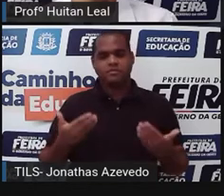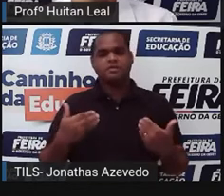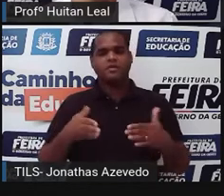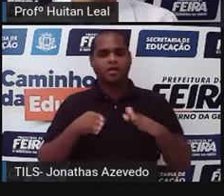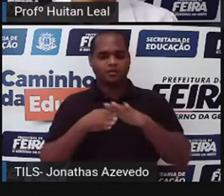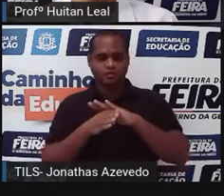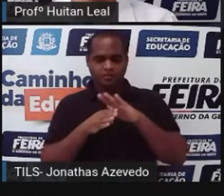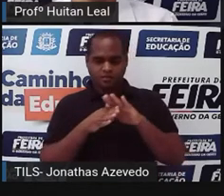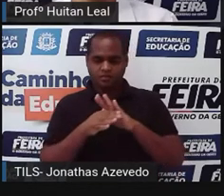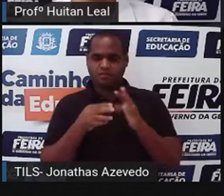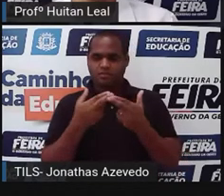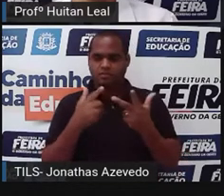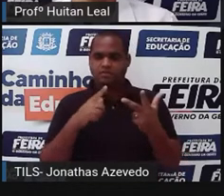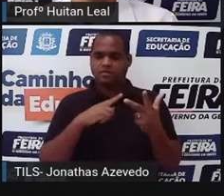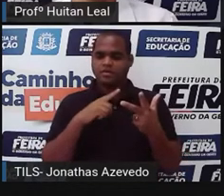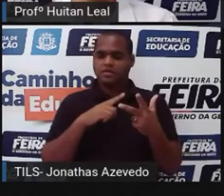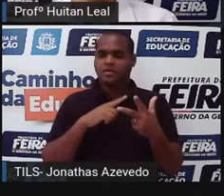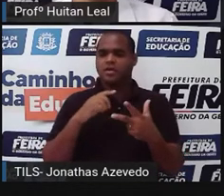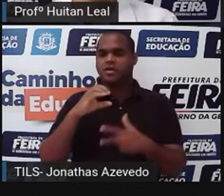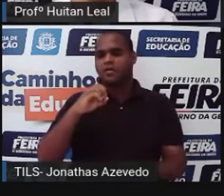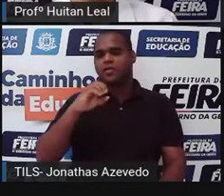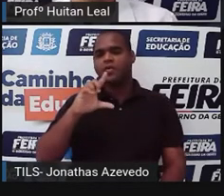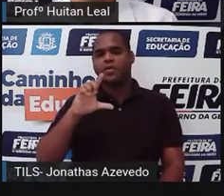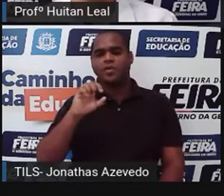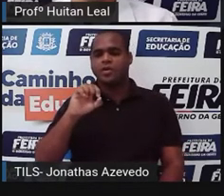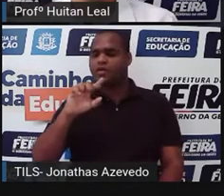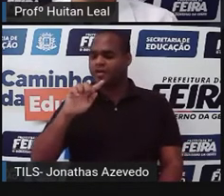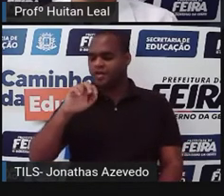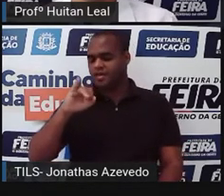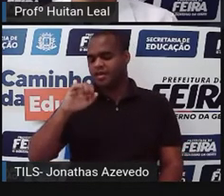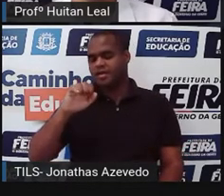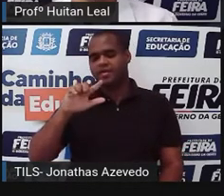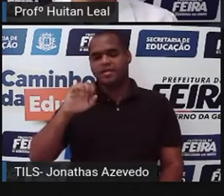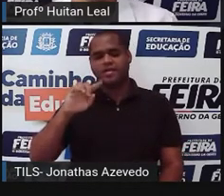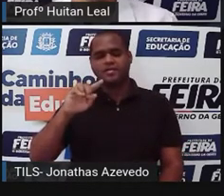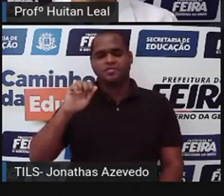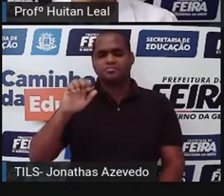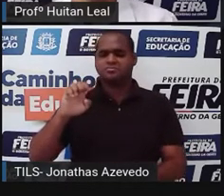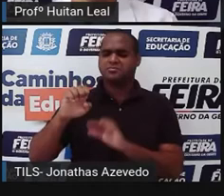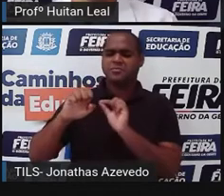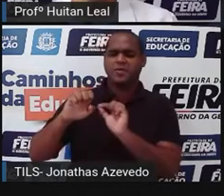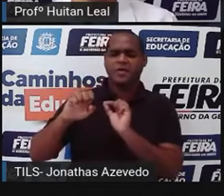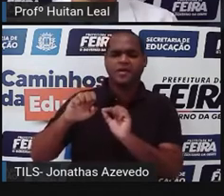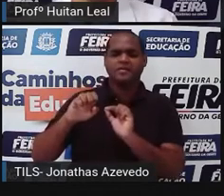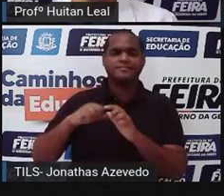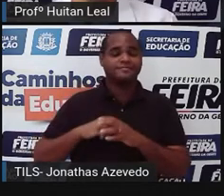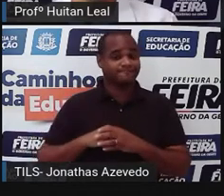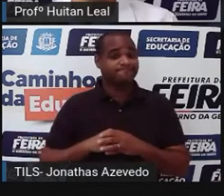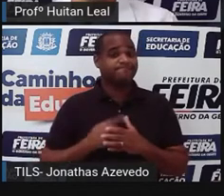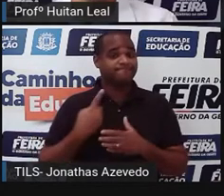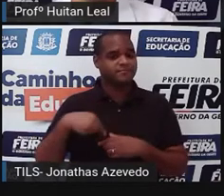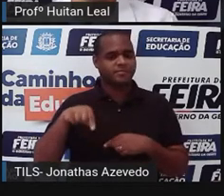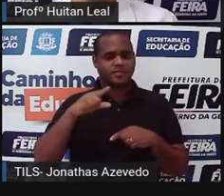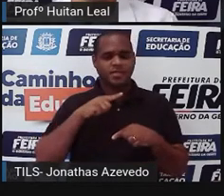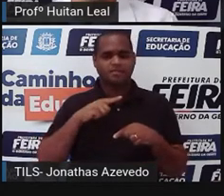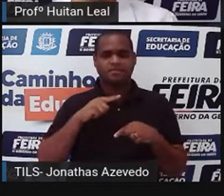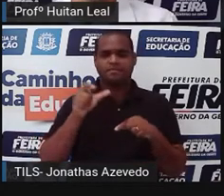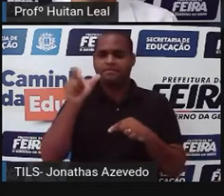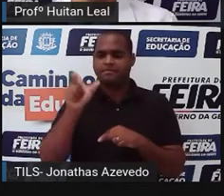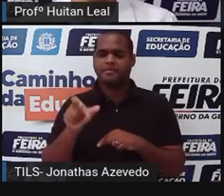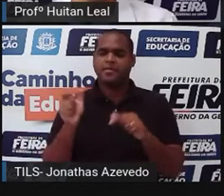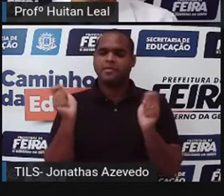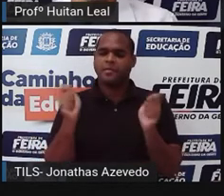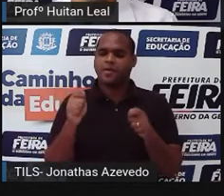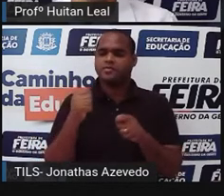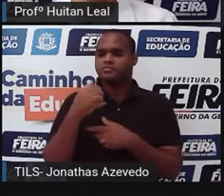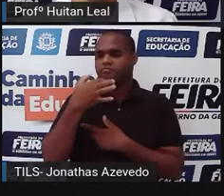marcada por coloquialidade. que é isso? Marcada pela forma que podemos considerar a forma